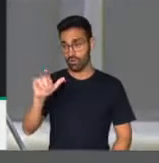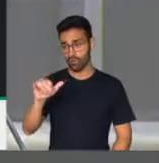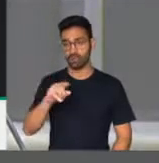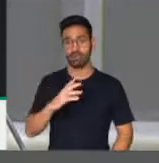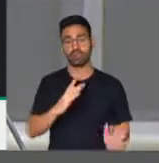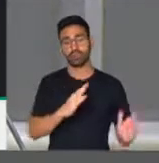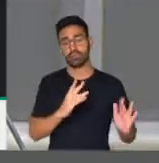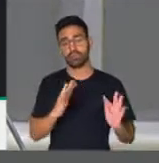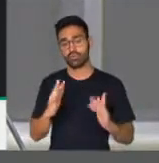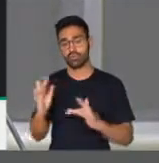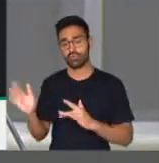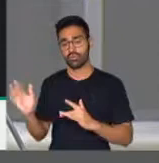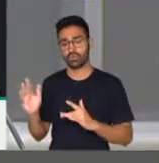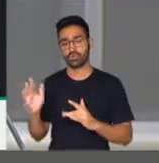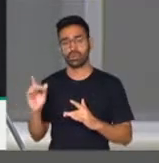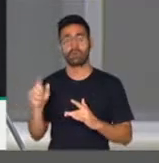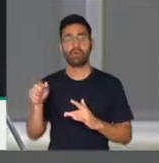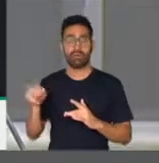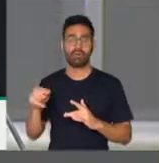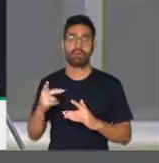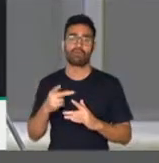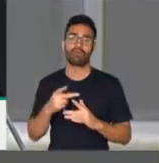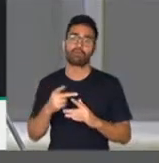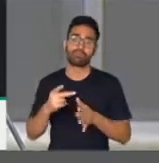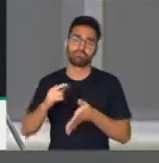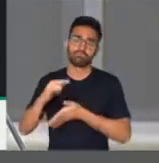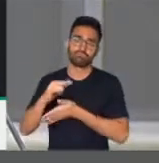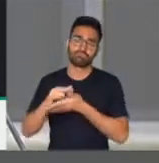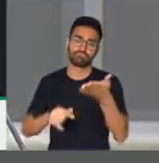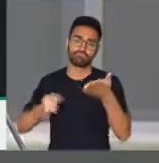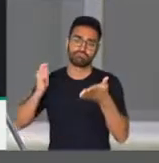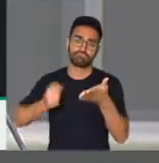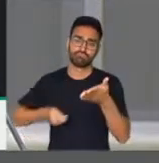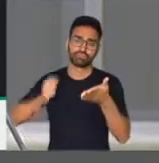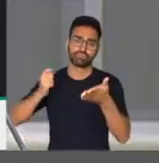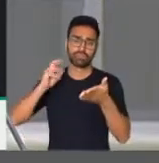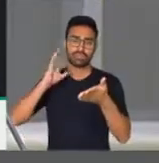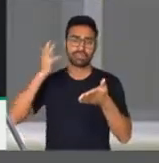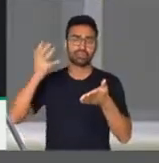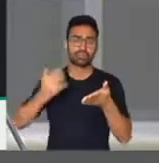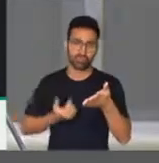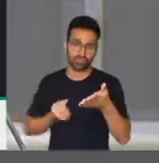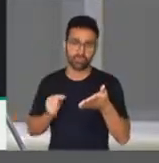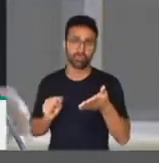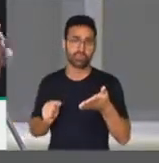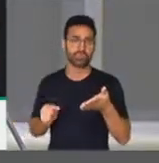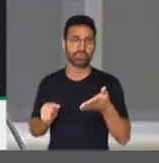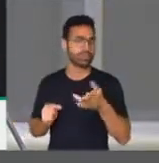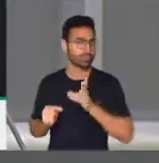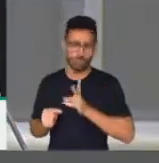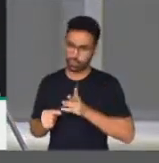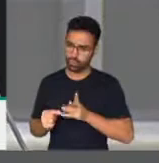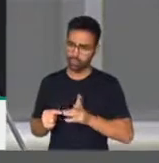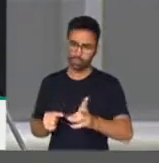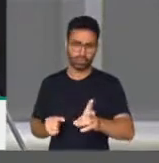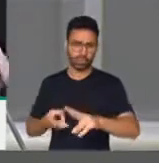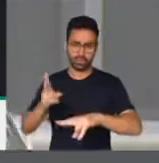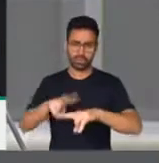fez a sua manifestação, fazendo com que fosse mantida